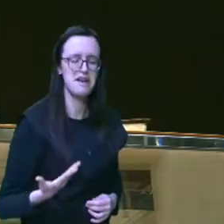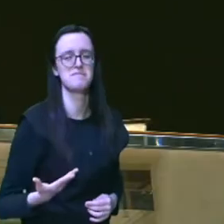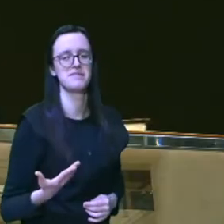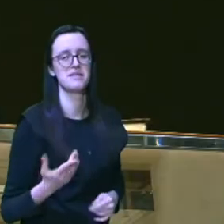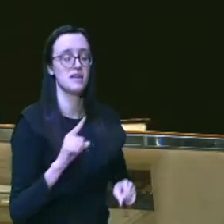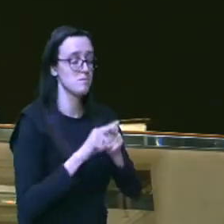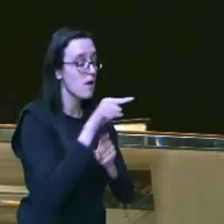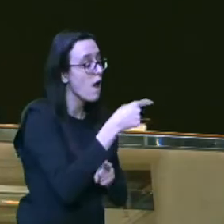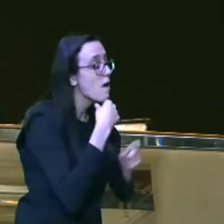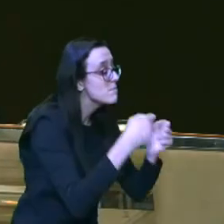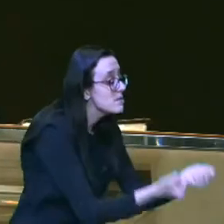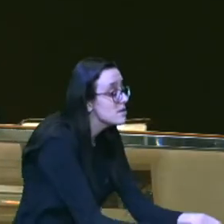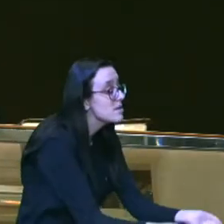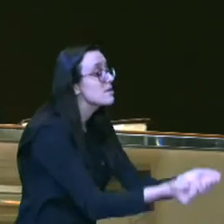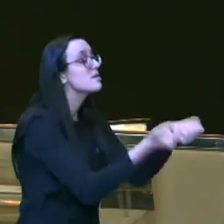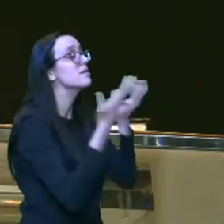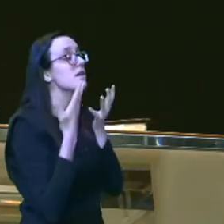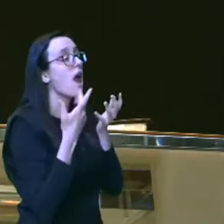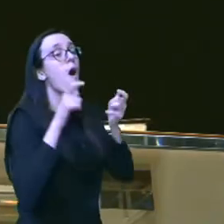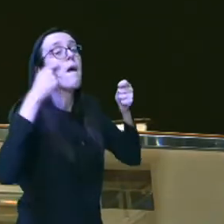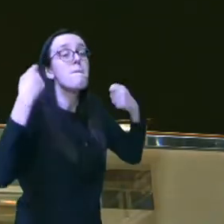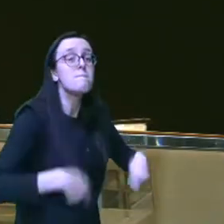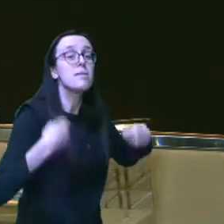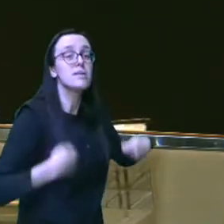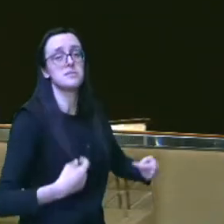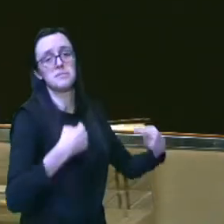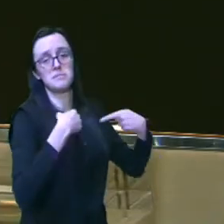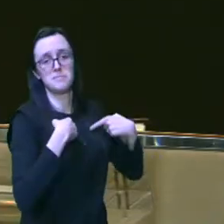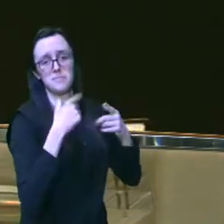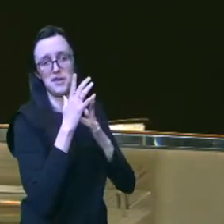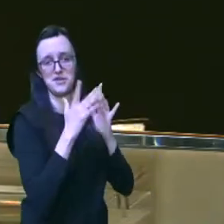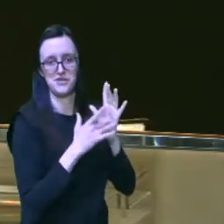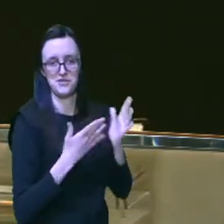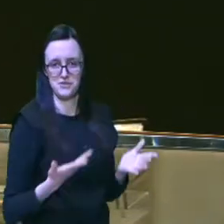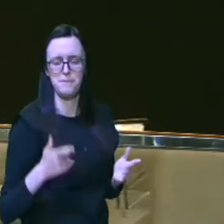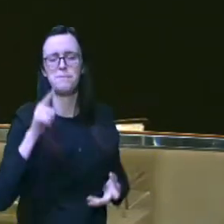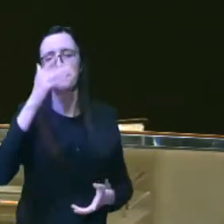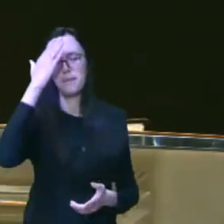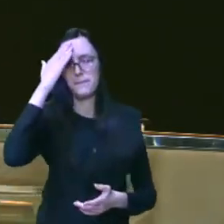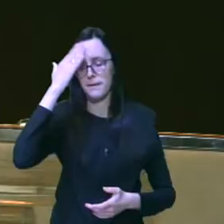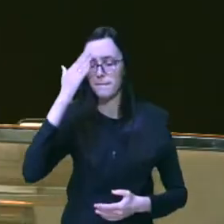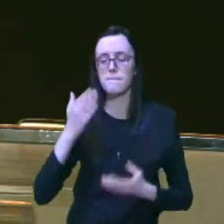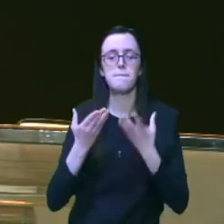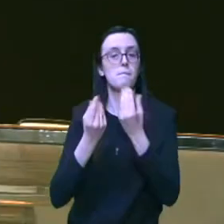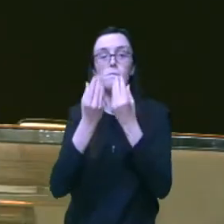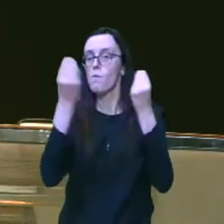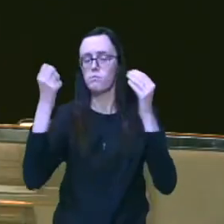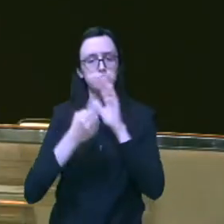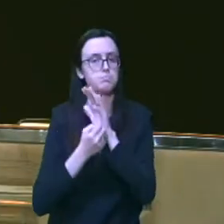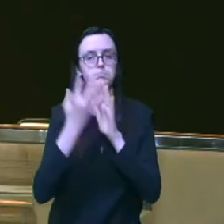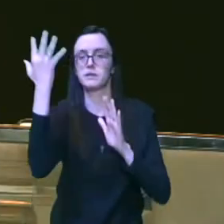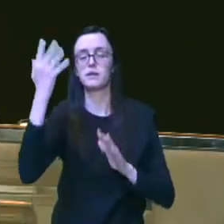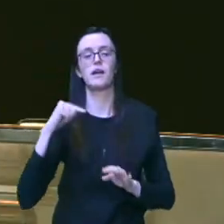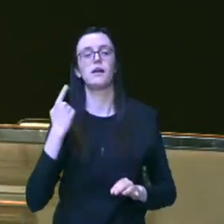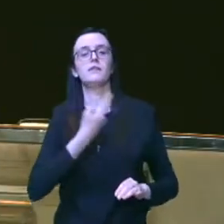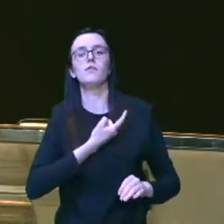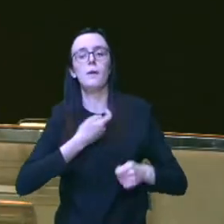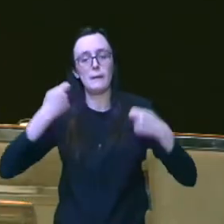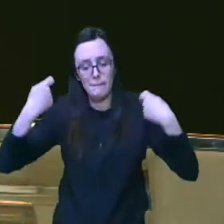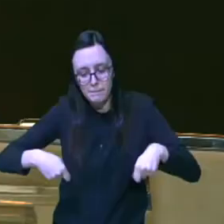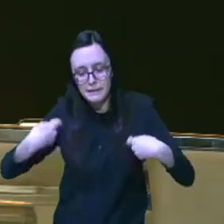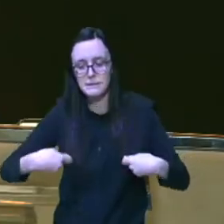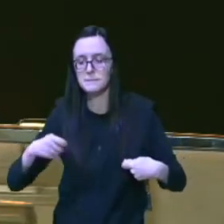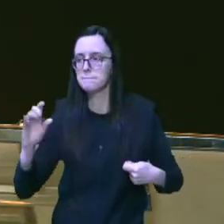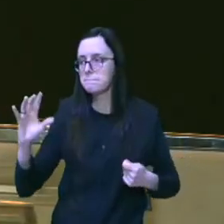aquele homem precisava declarar o quanto ele precisava de Jesus sabe muitas vezes nós temos que passar